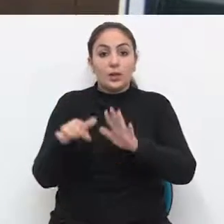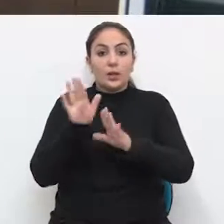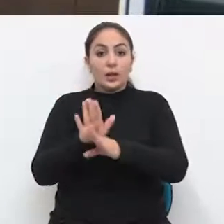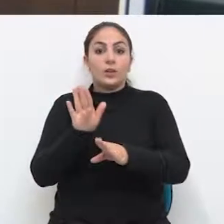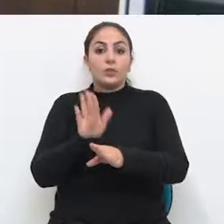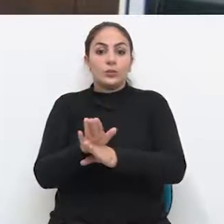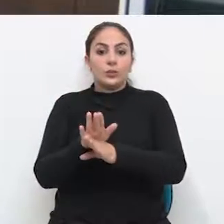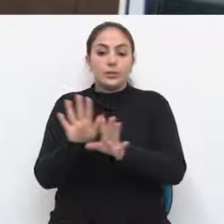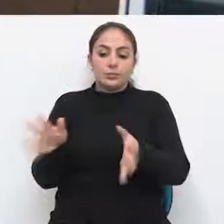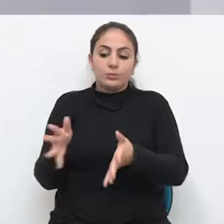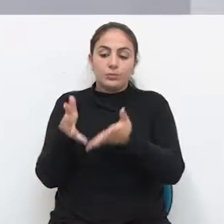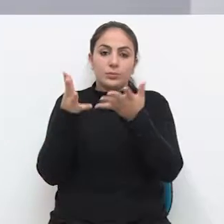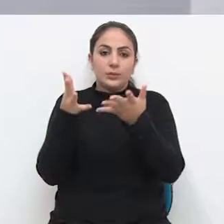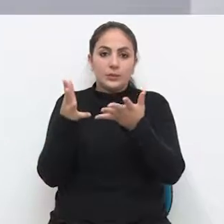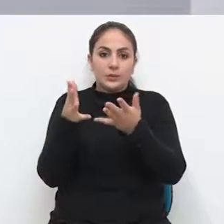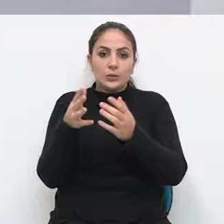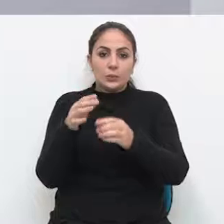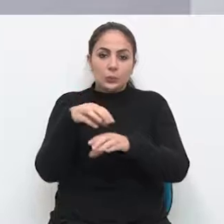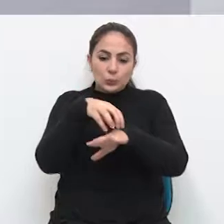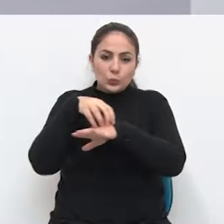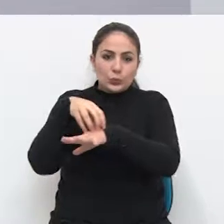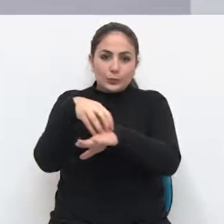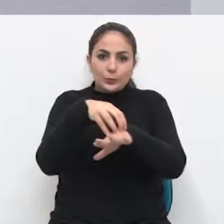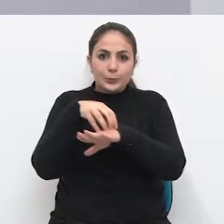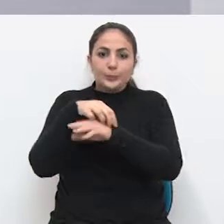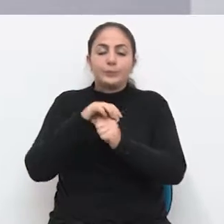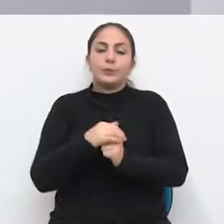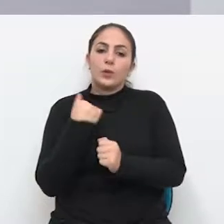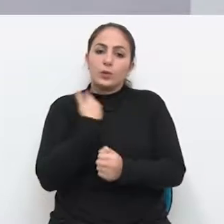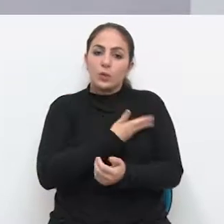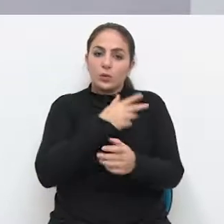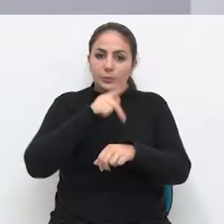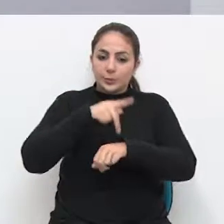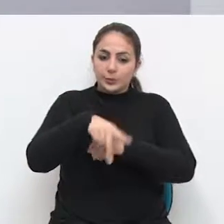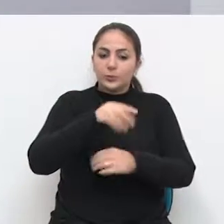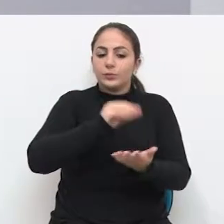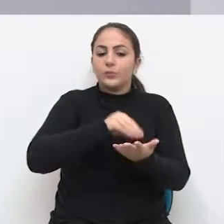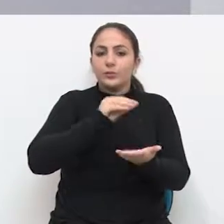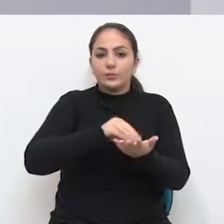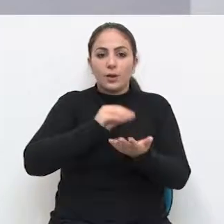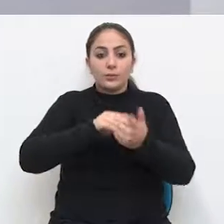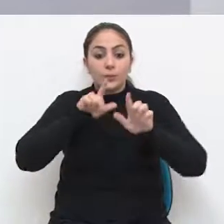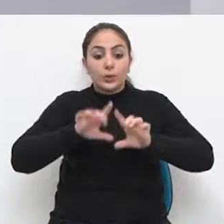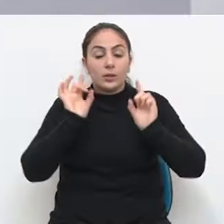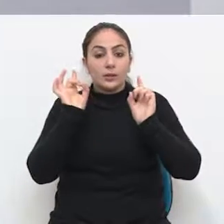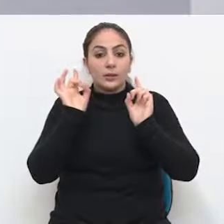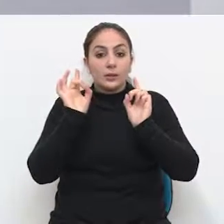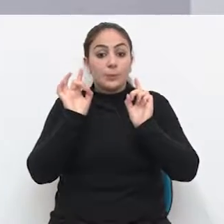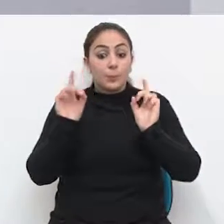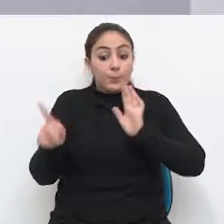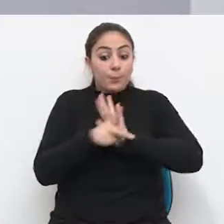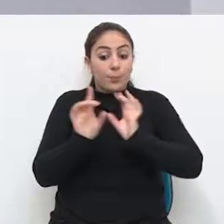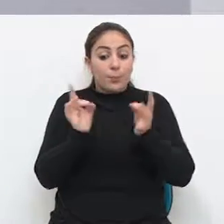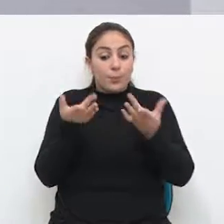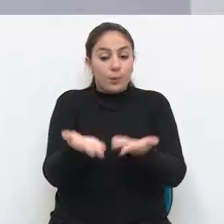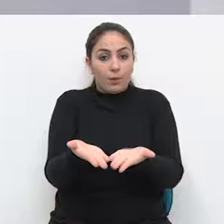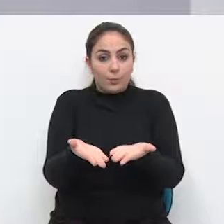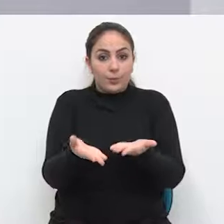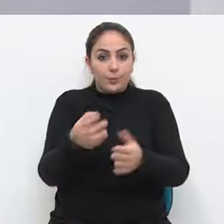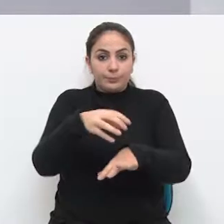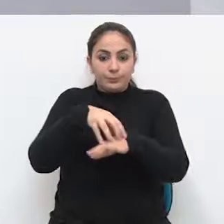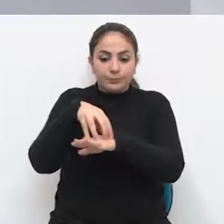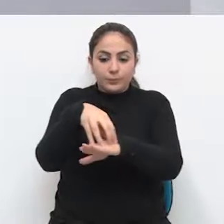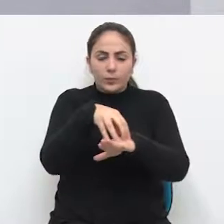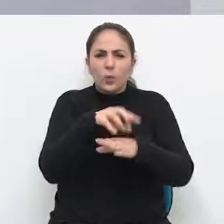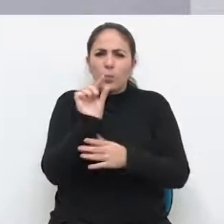impulsionar o turismo. Nós aqui em Passundo, faltam lugares turísticos, e os poucos que temos, ainda a